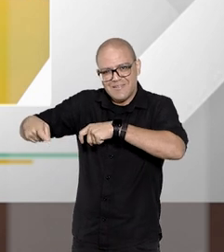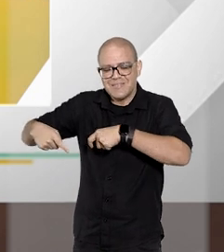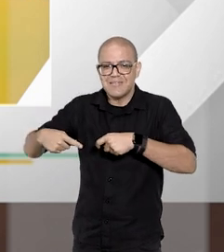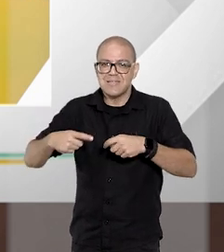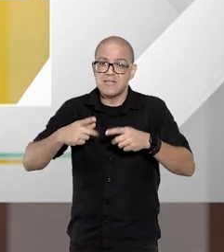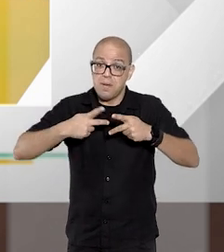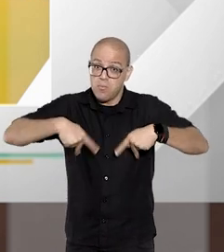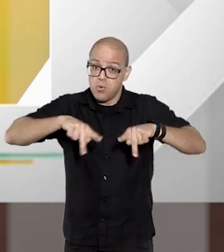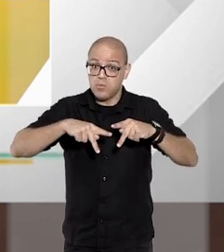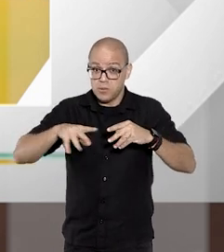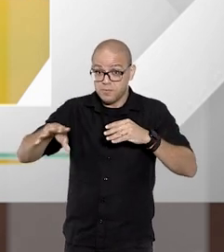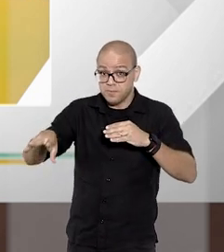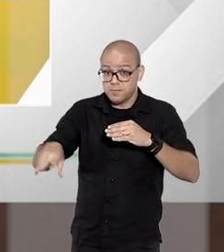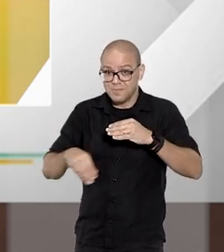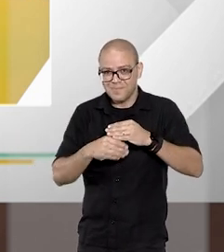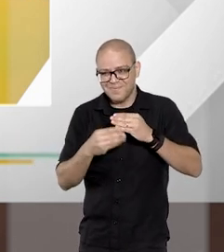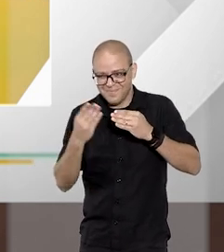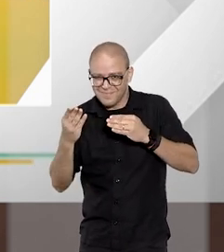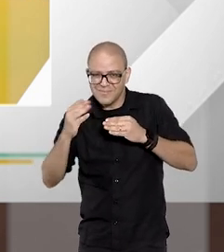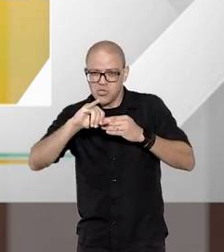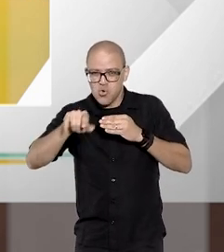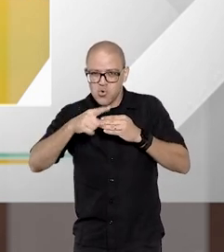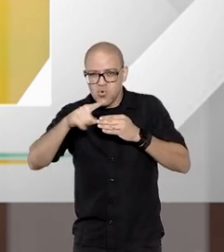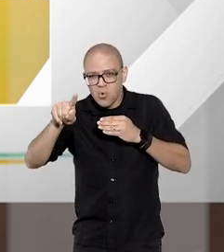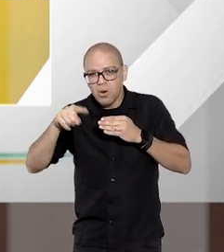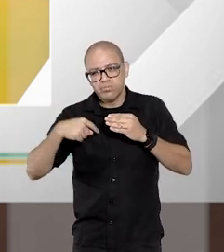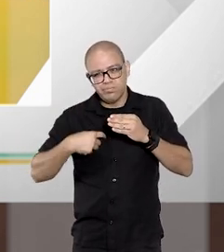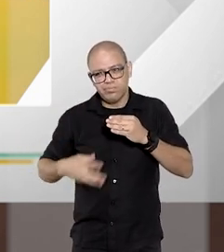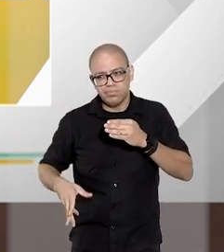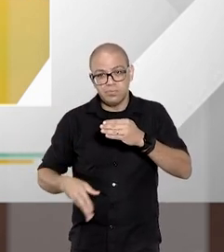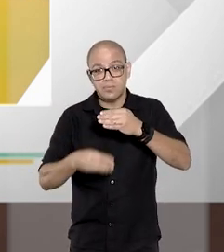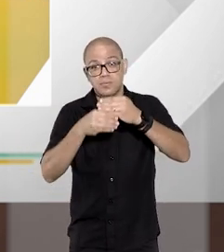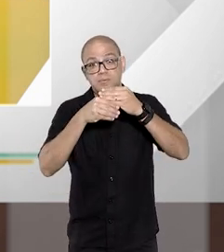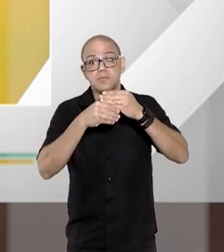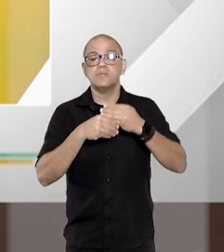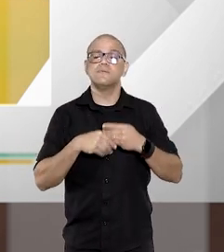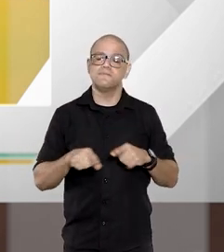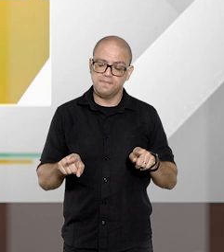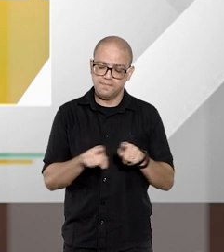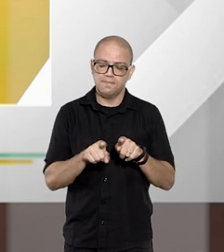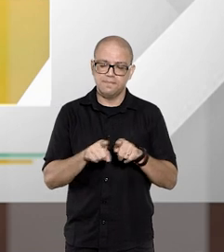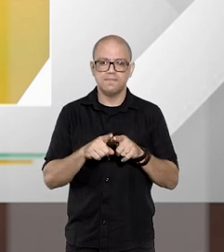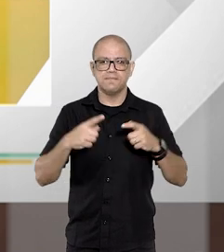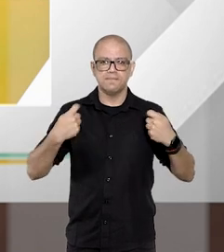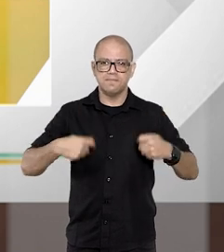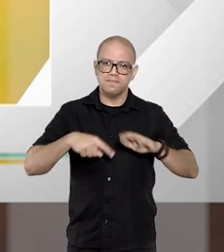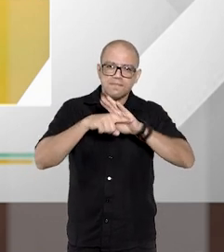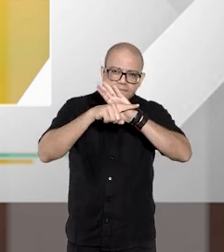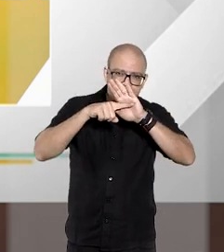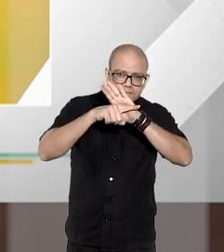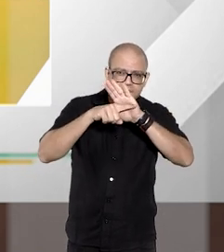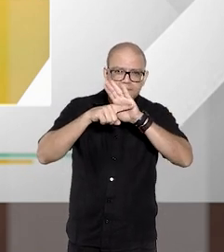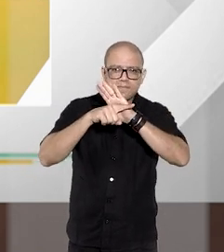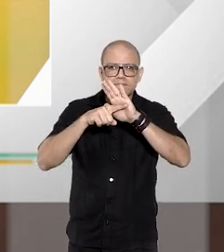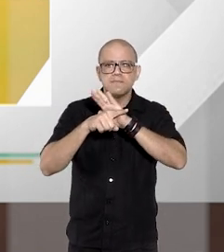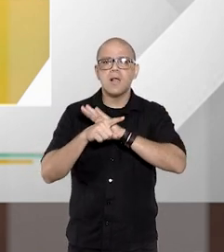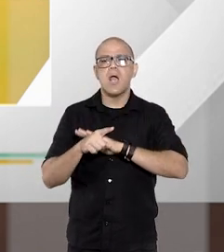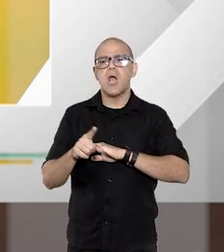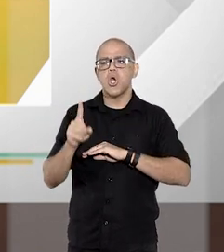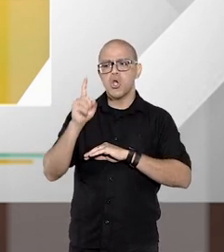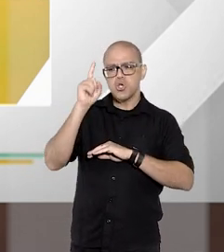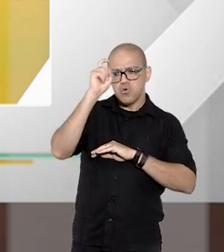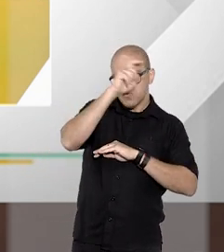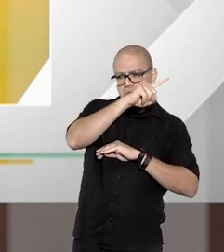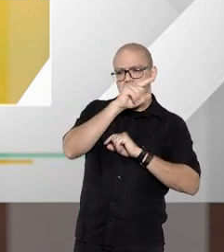Pública. Então, acrescentando aí ao que o doutor João bem apontou, eu diria que também tem que se analisar a